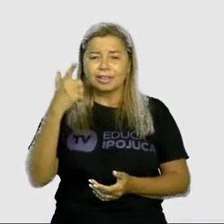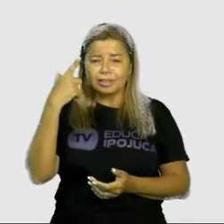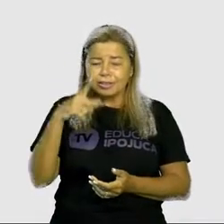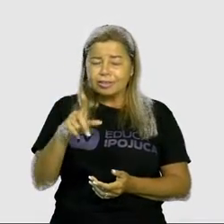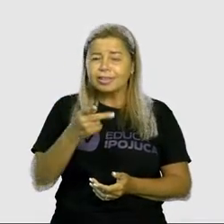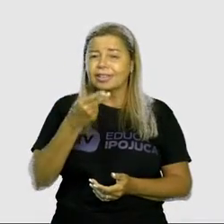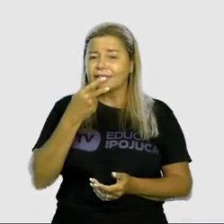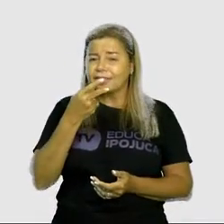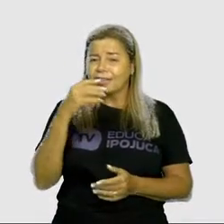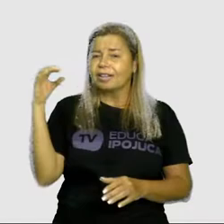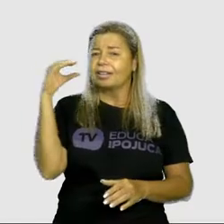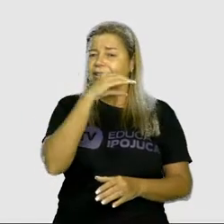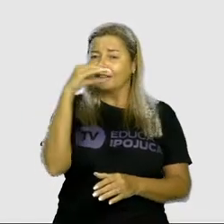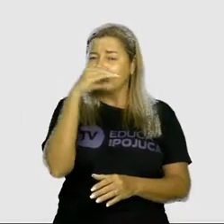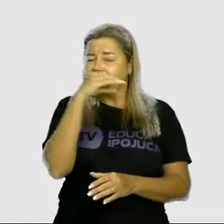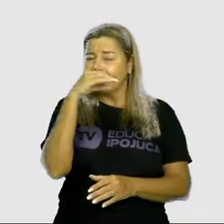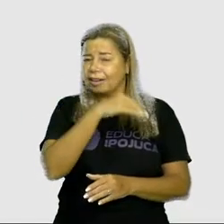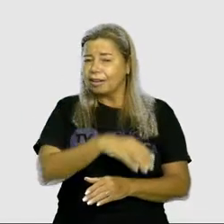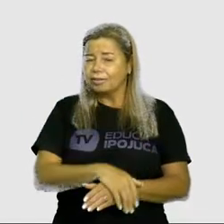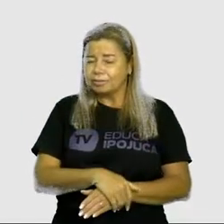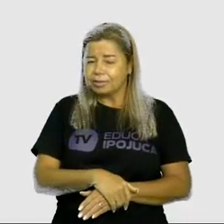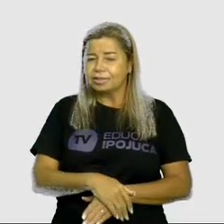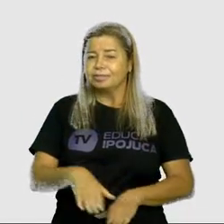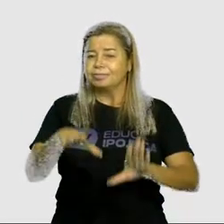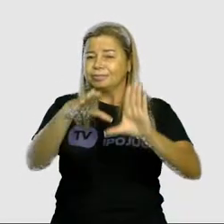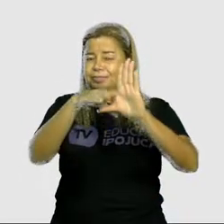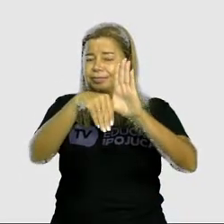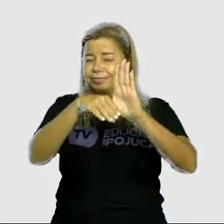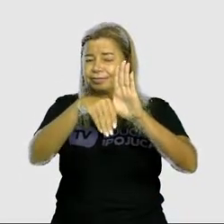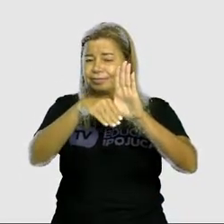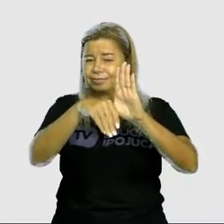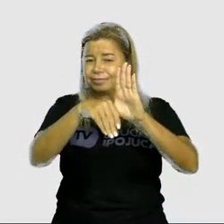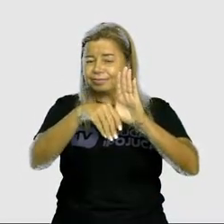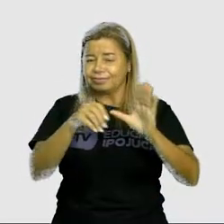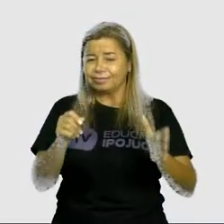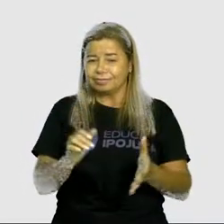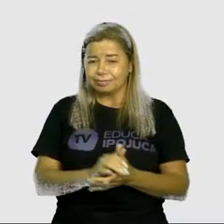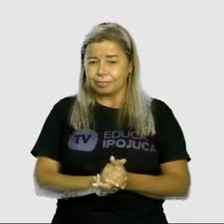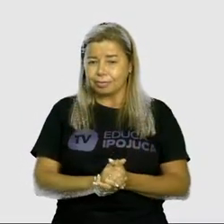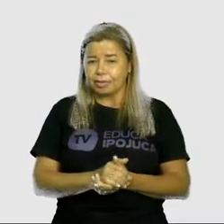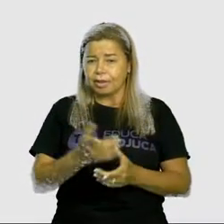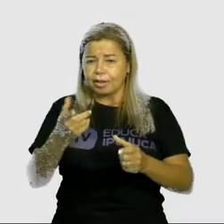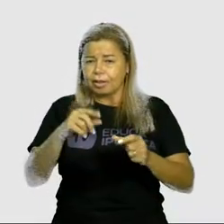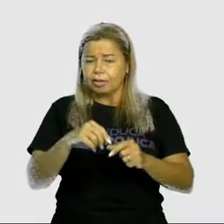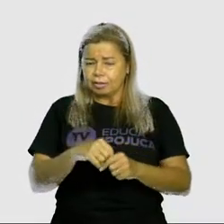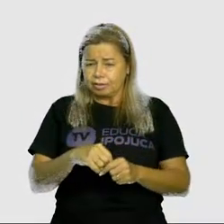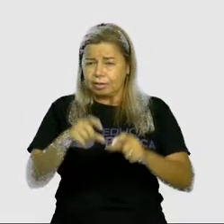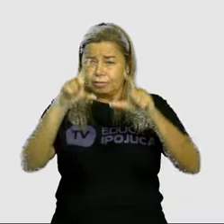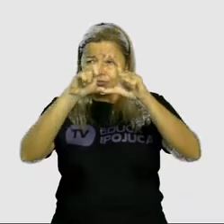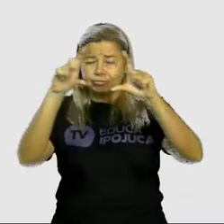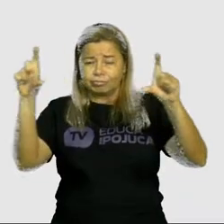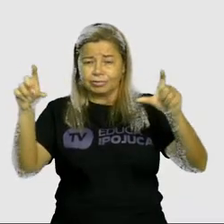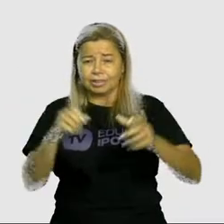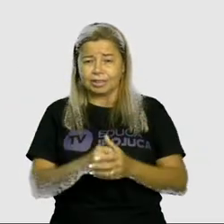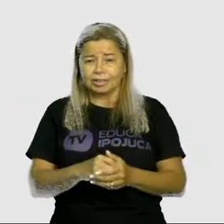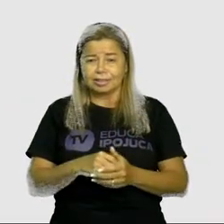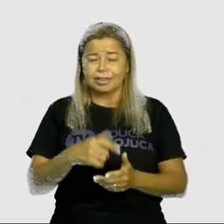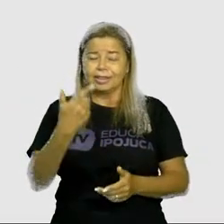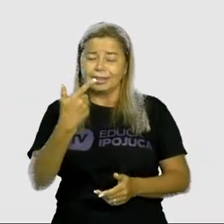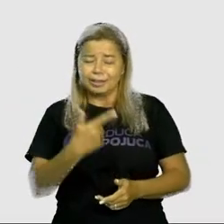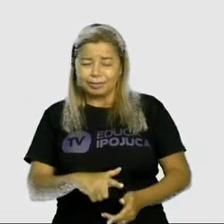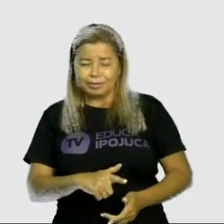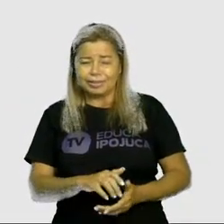rapidamente esse trava-língua aí? Esse versinho? Vão repetir